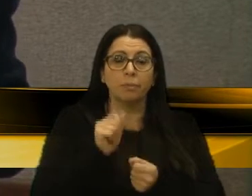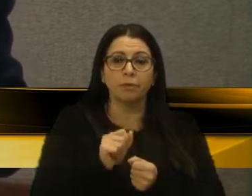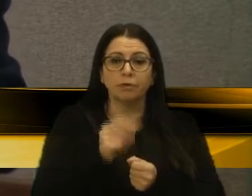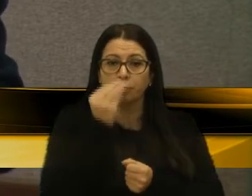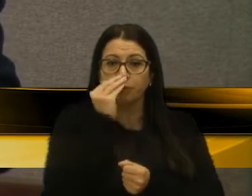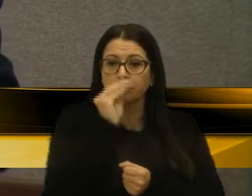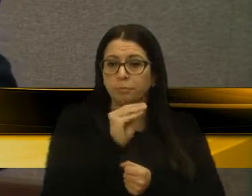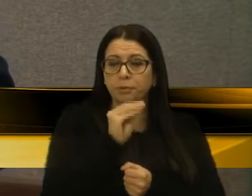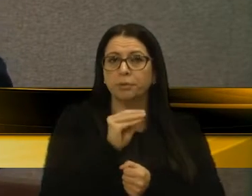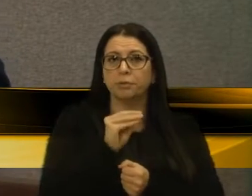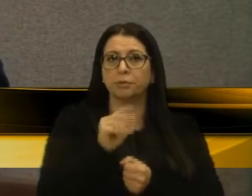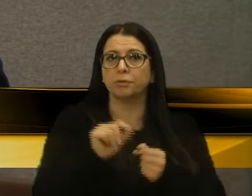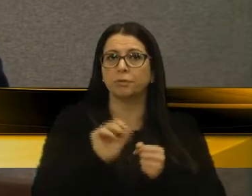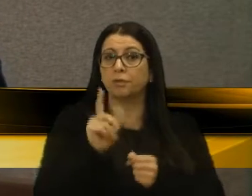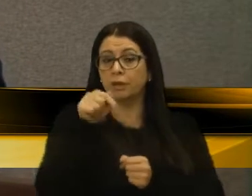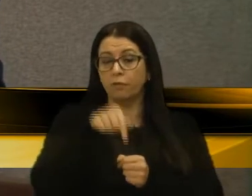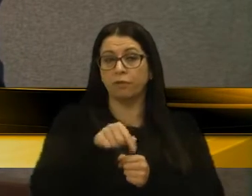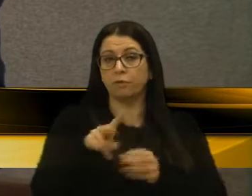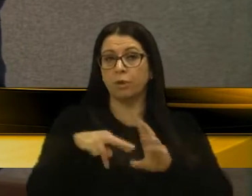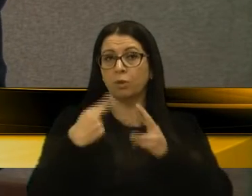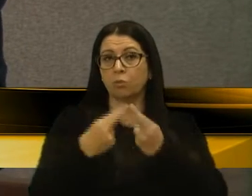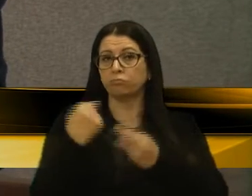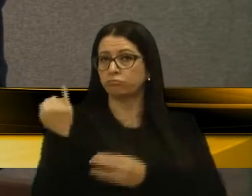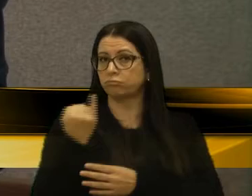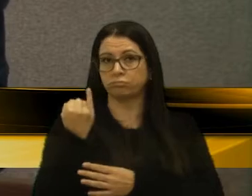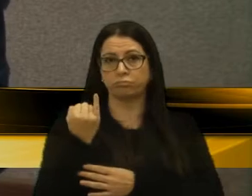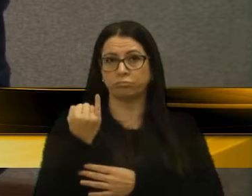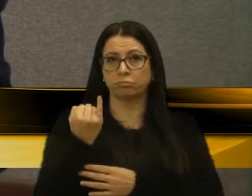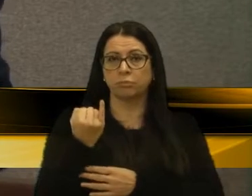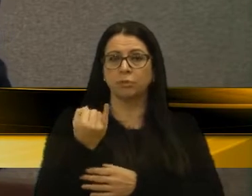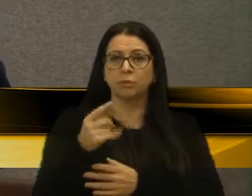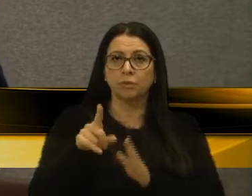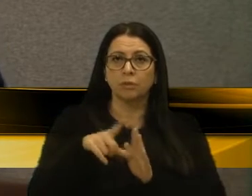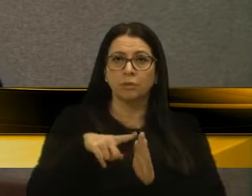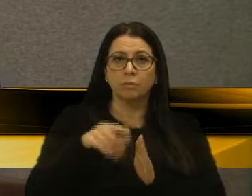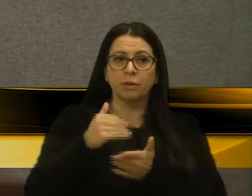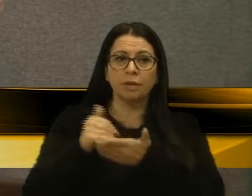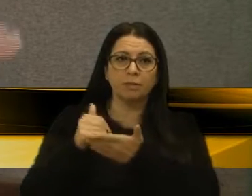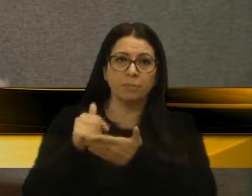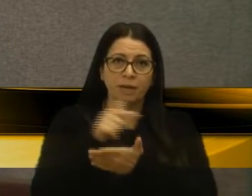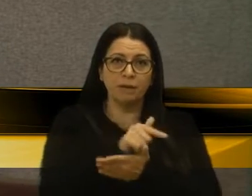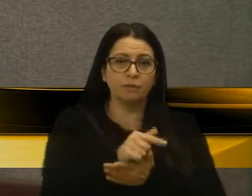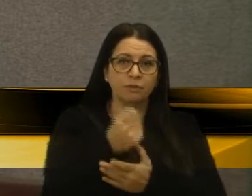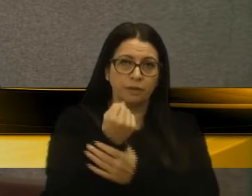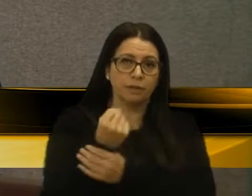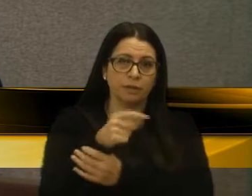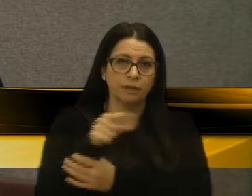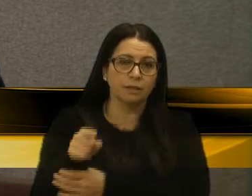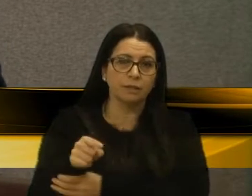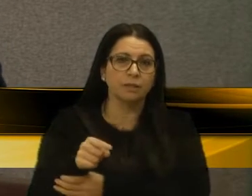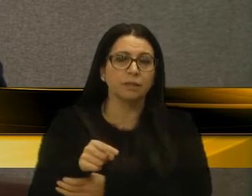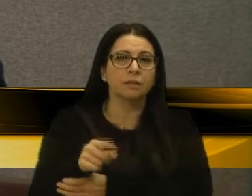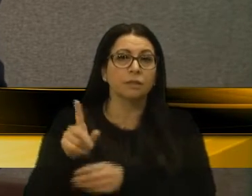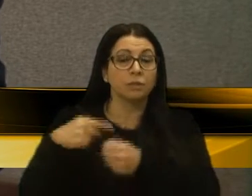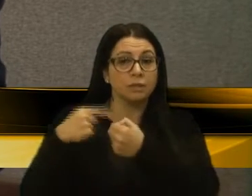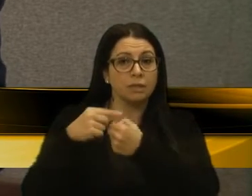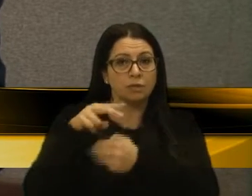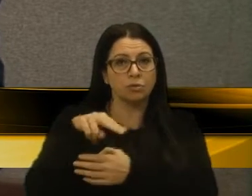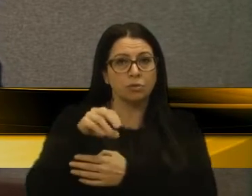descaso de não vir numa reunião importante, onde secretário de Segurança de Novo Hamburgo,